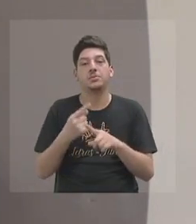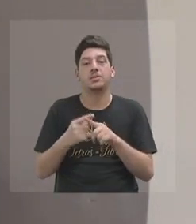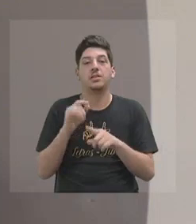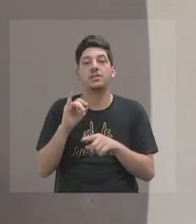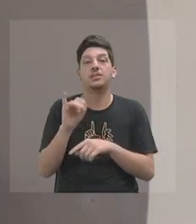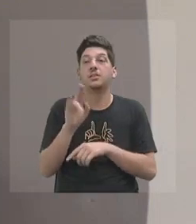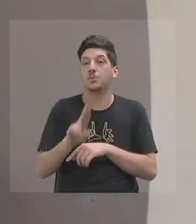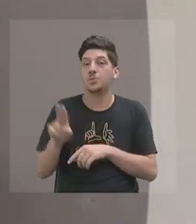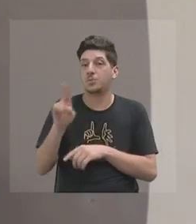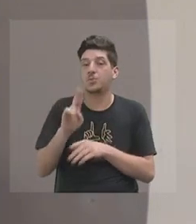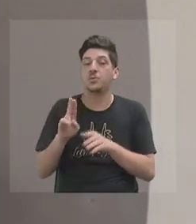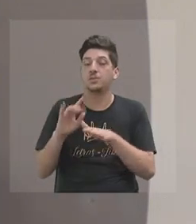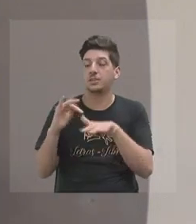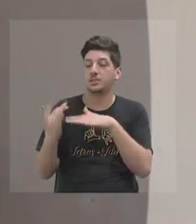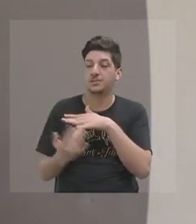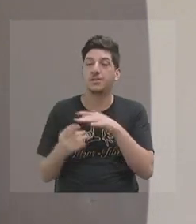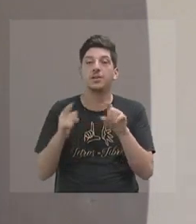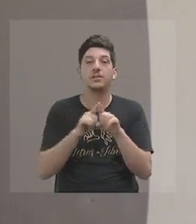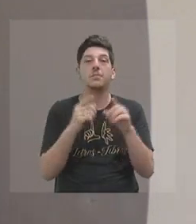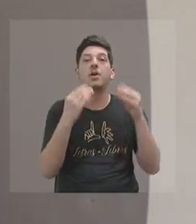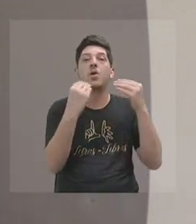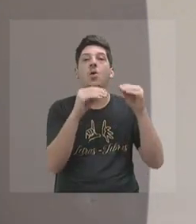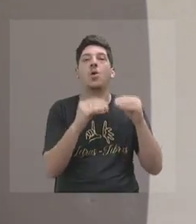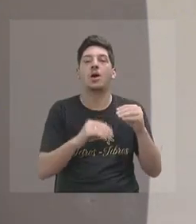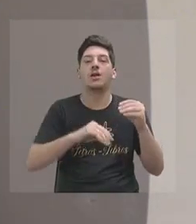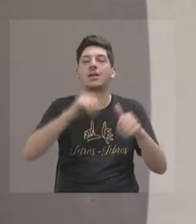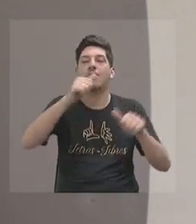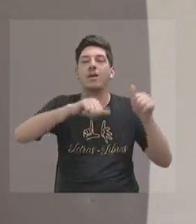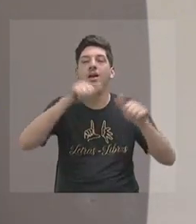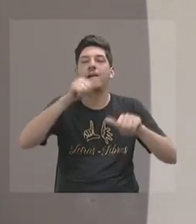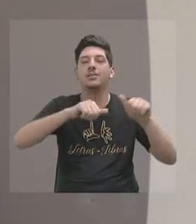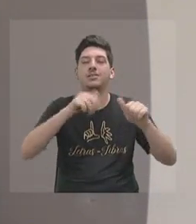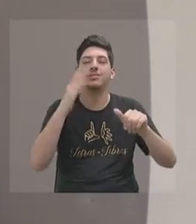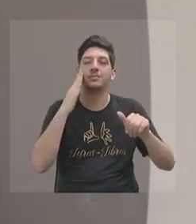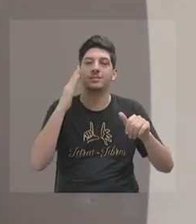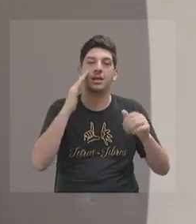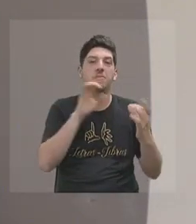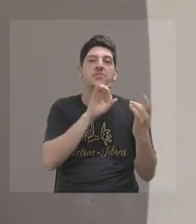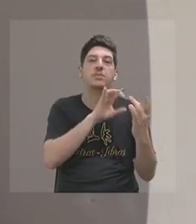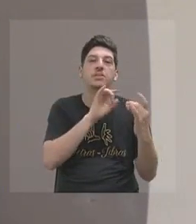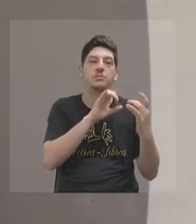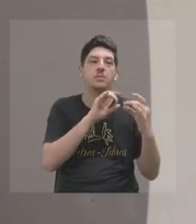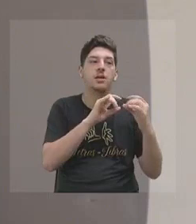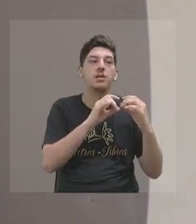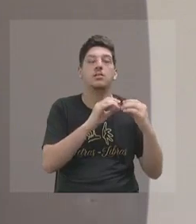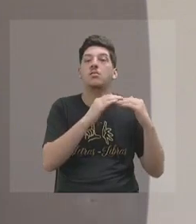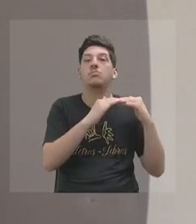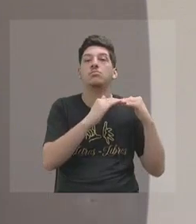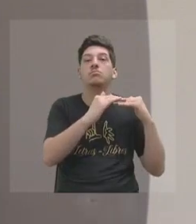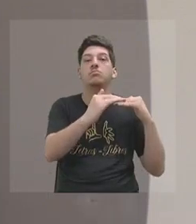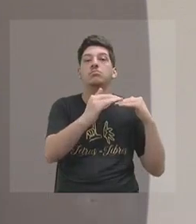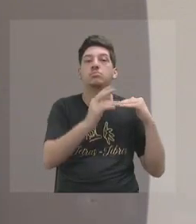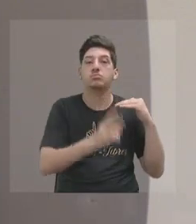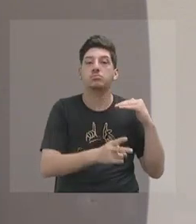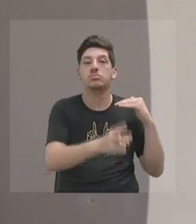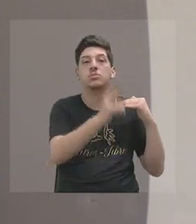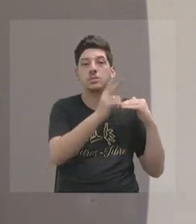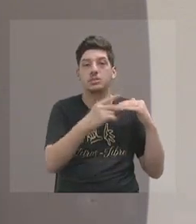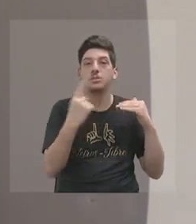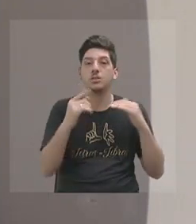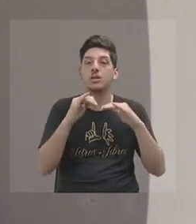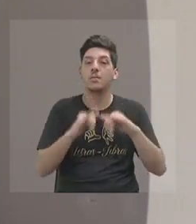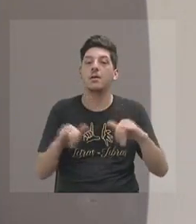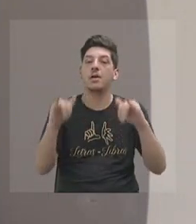fazendo essa qualificação, essa qualificação é praticamente eterna, então ela permanece nas redes. Então, gente está fazendo uma campanha com esse